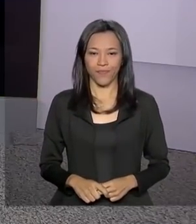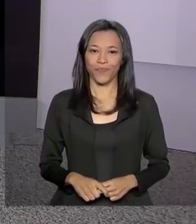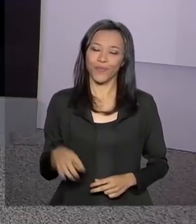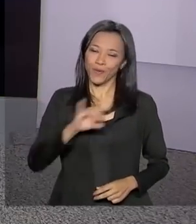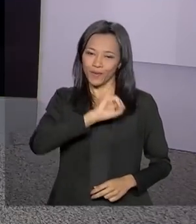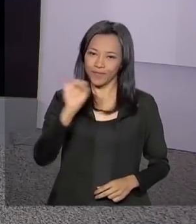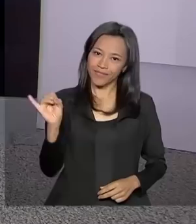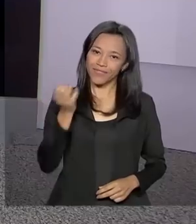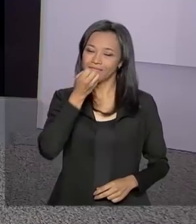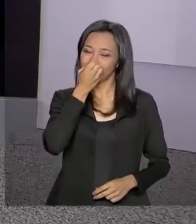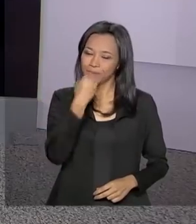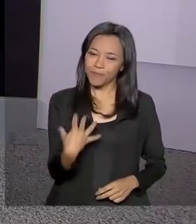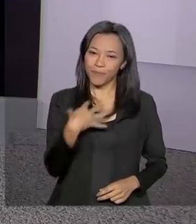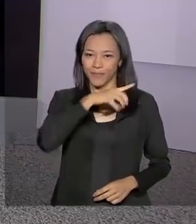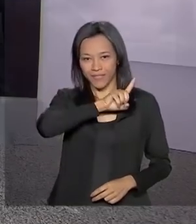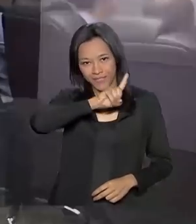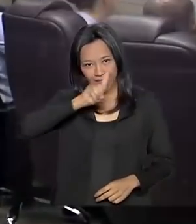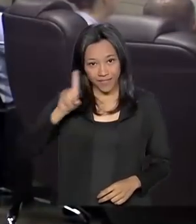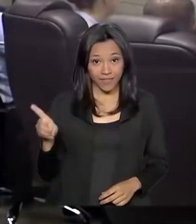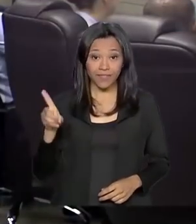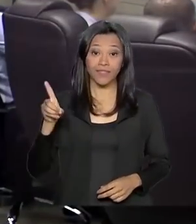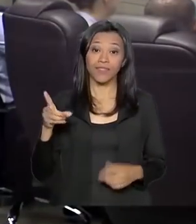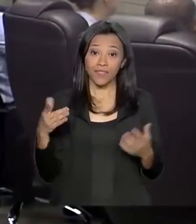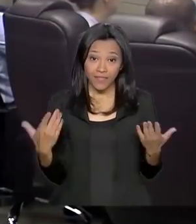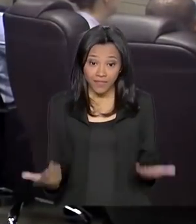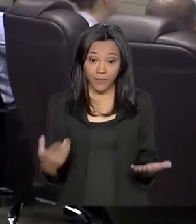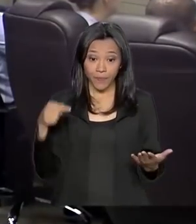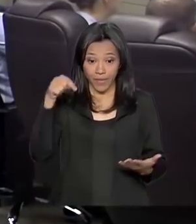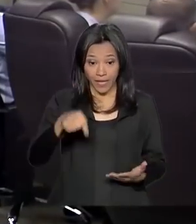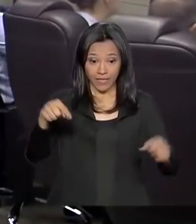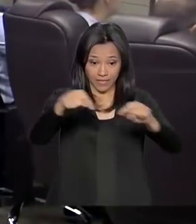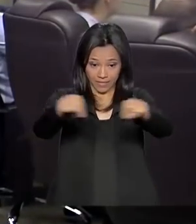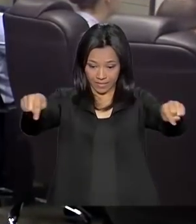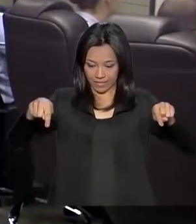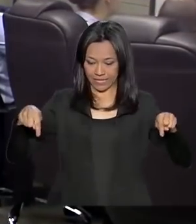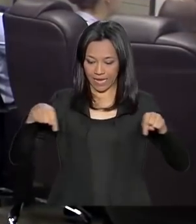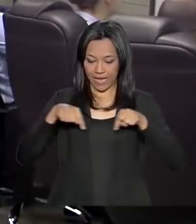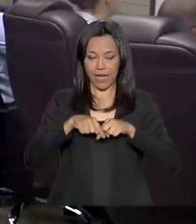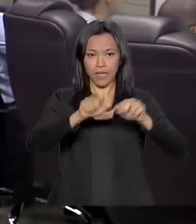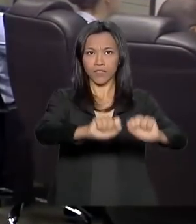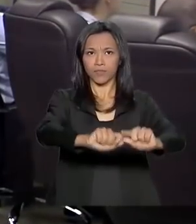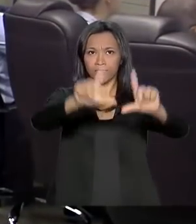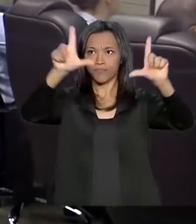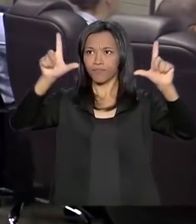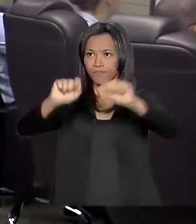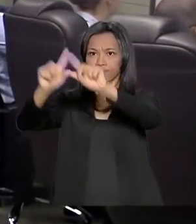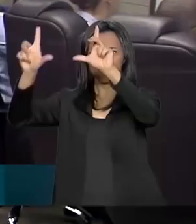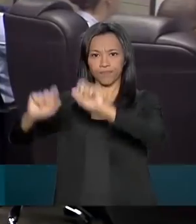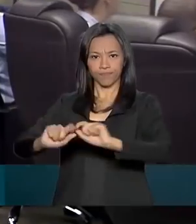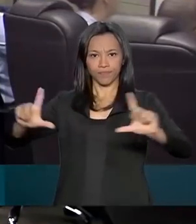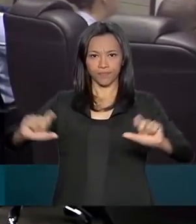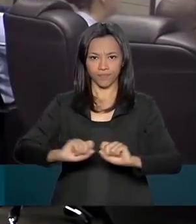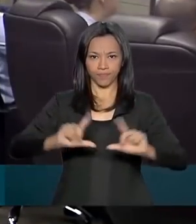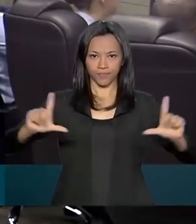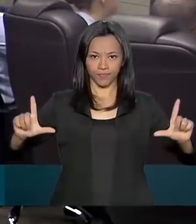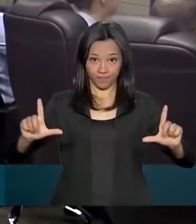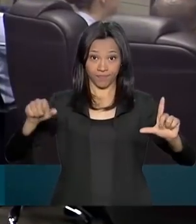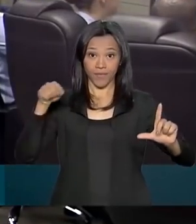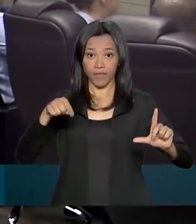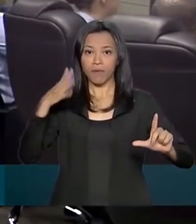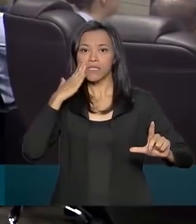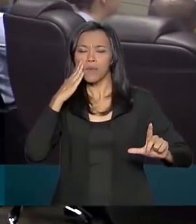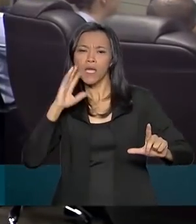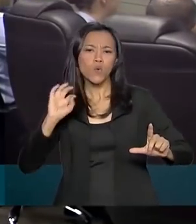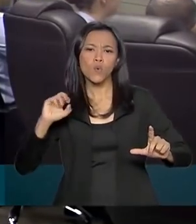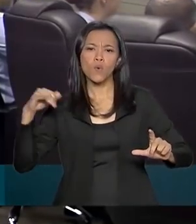Olá, bom dia Carla. Então, a sala Master de Comando e Controle aqui no Centro de Gerenciamento de Navegação Aérea no